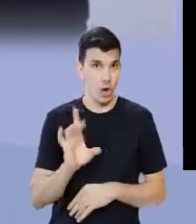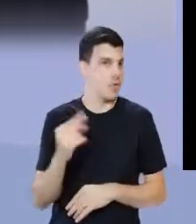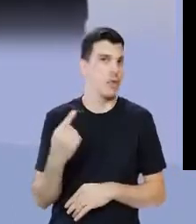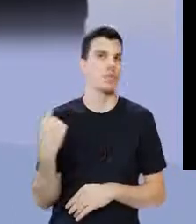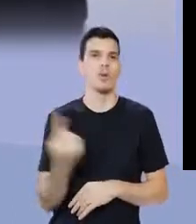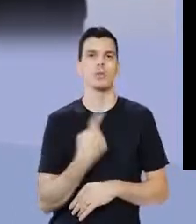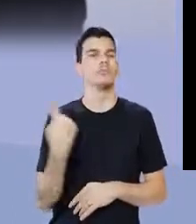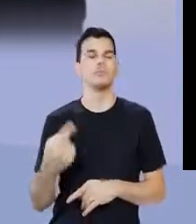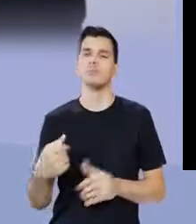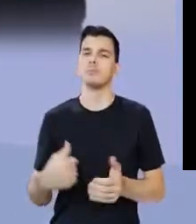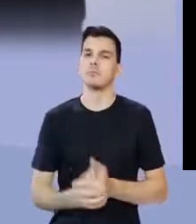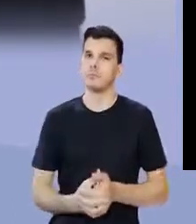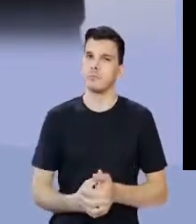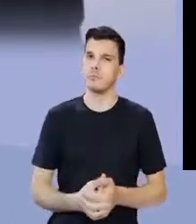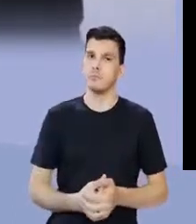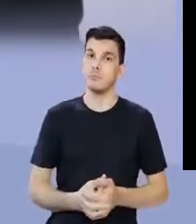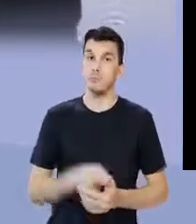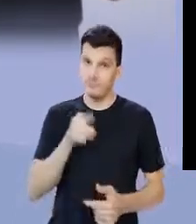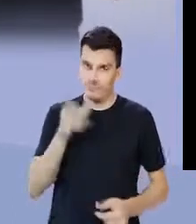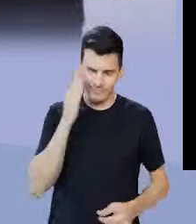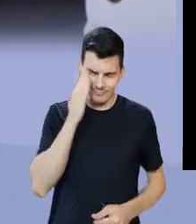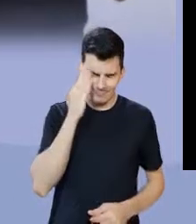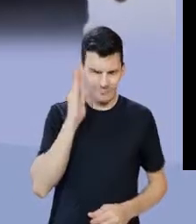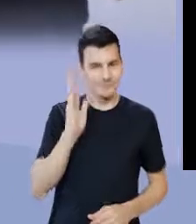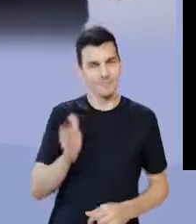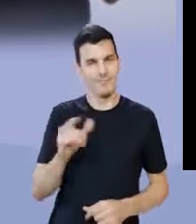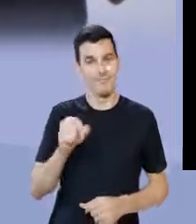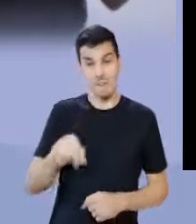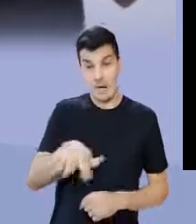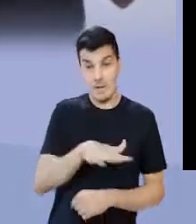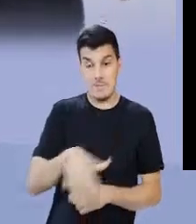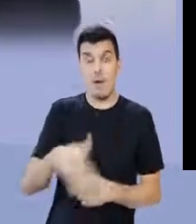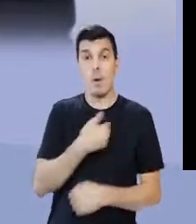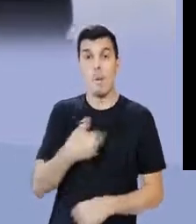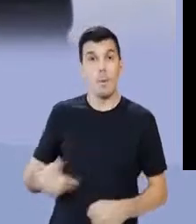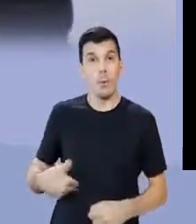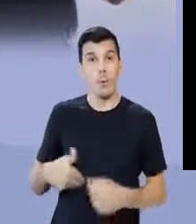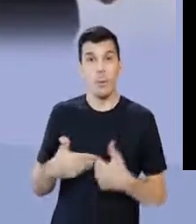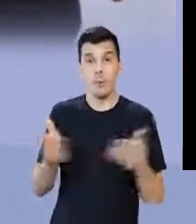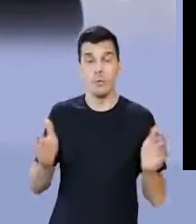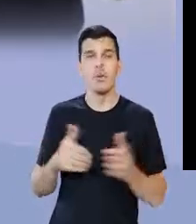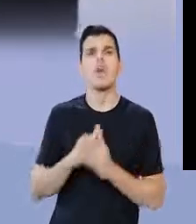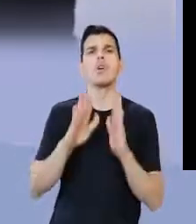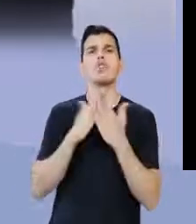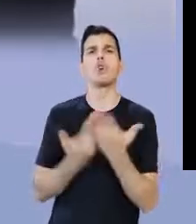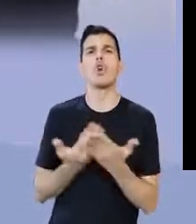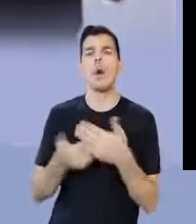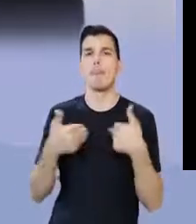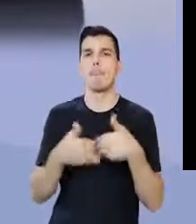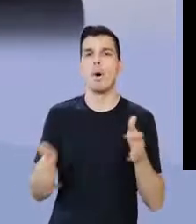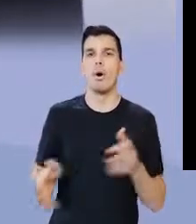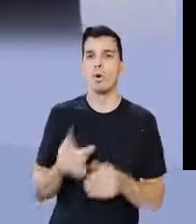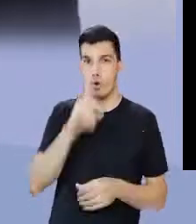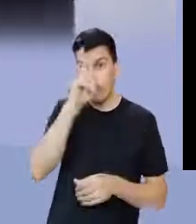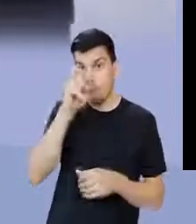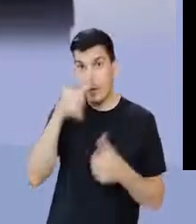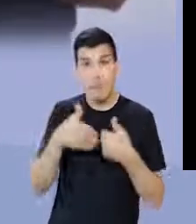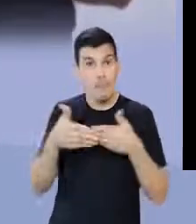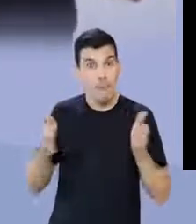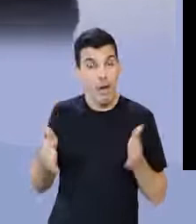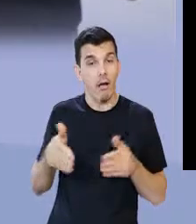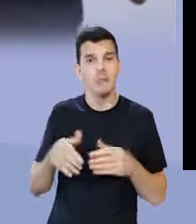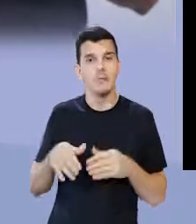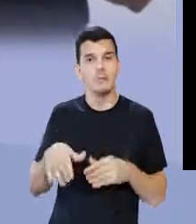só sua. É de todos. Então, você já tem ideia de que seja um espaço público, a escola pública, o hospital